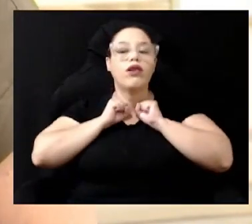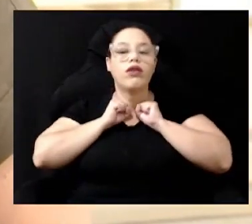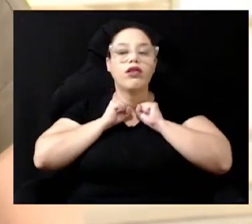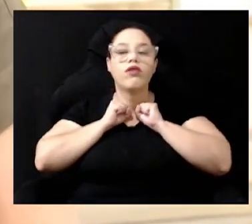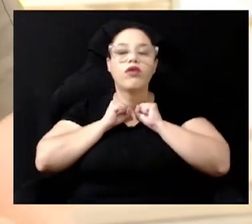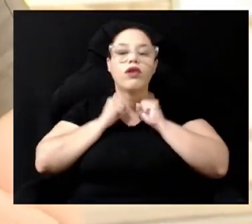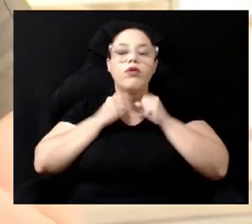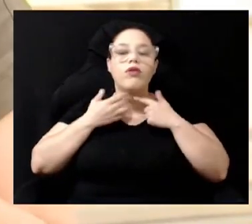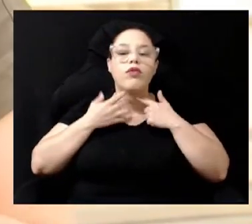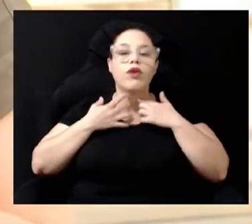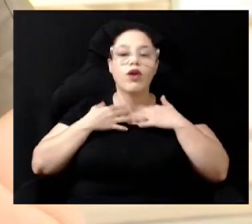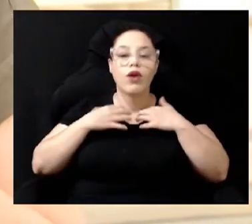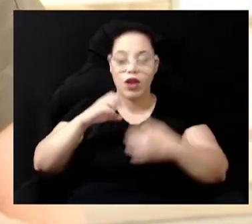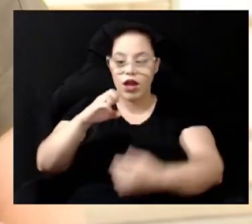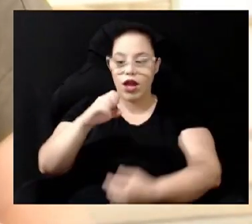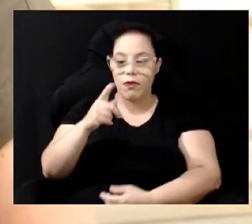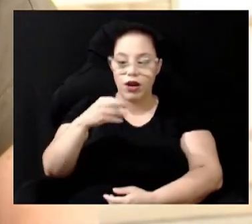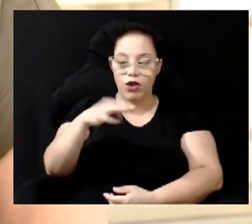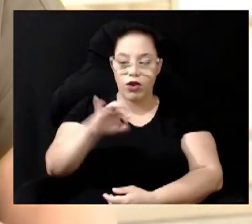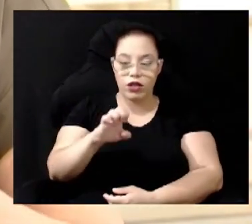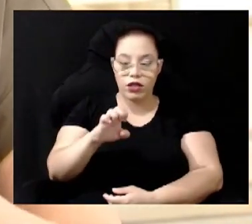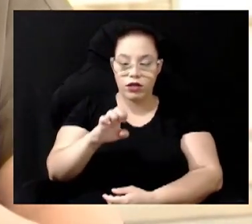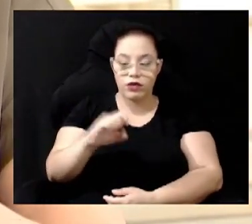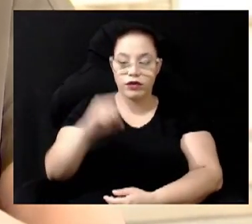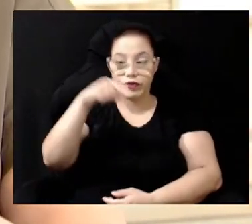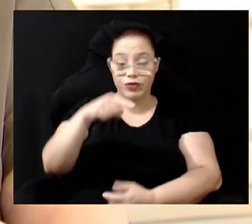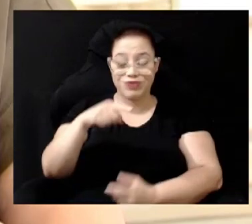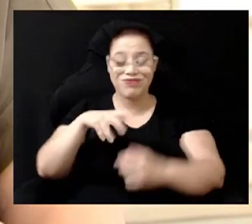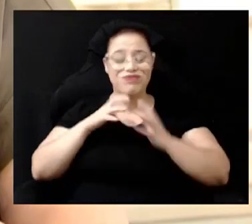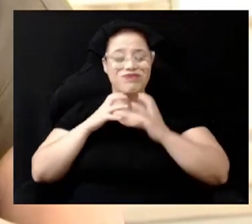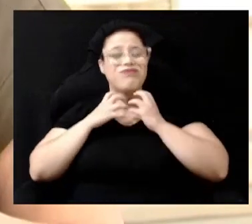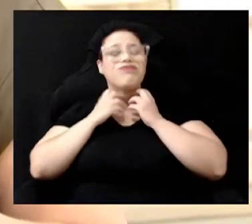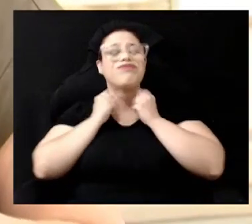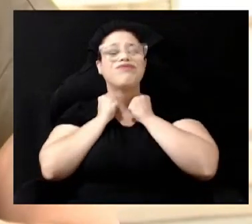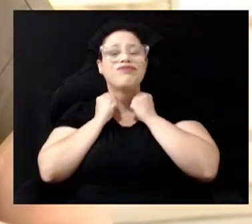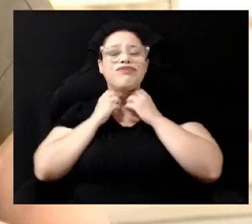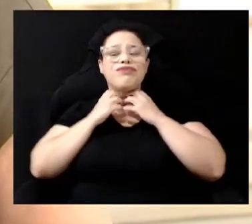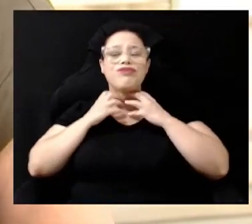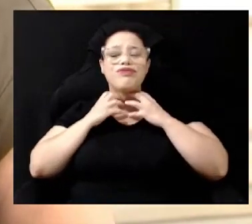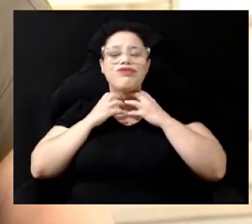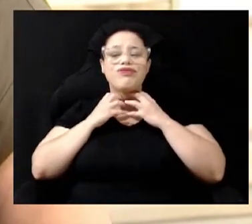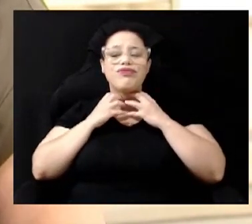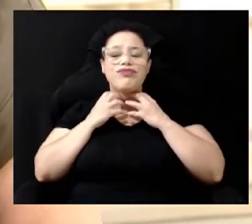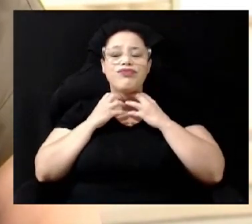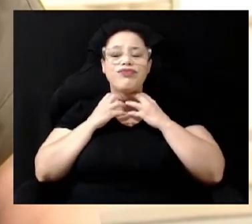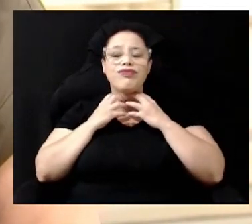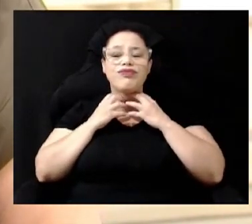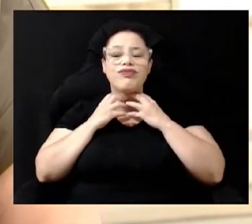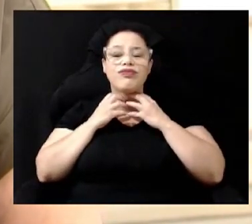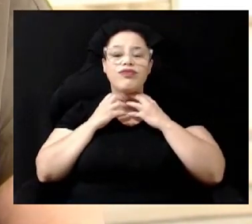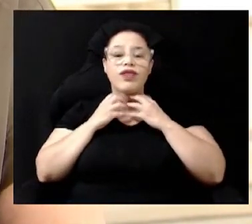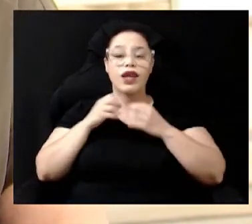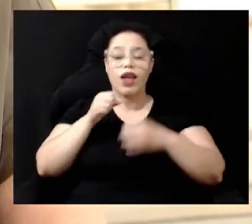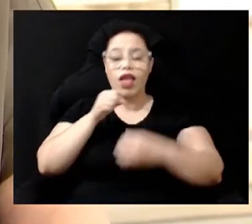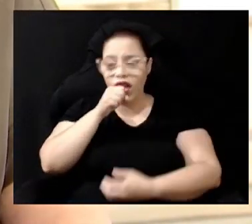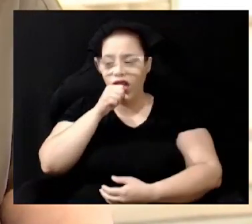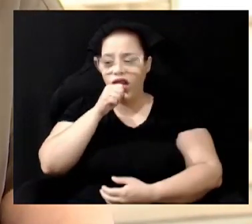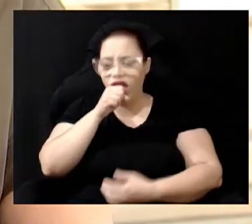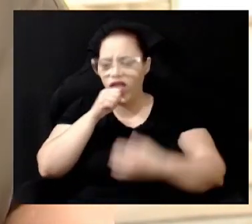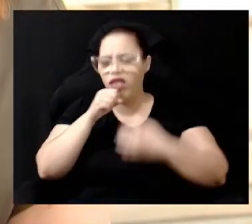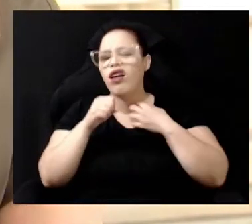epiglote e essa inflamação da tosse causa tosse e é uma tosse